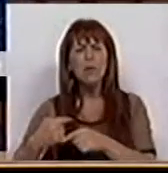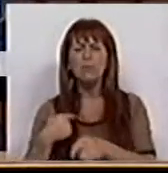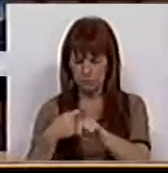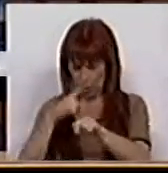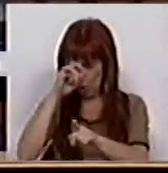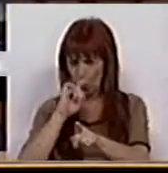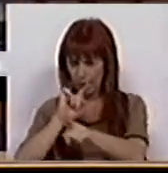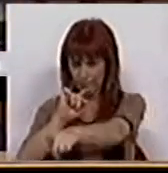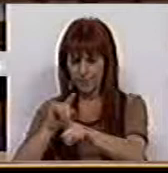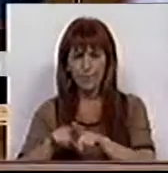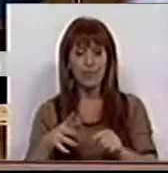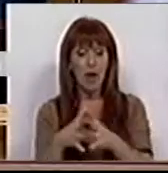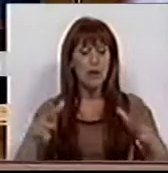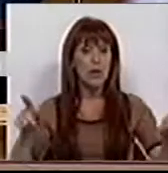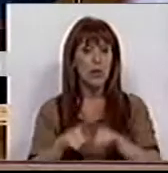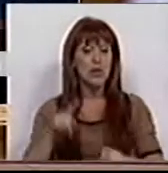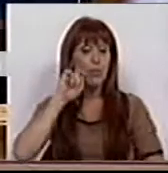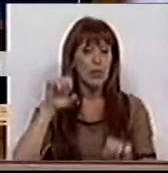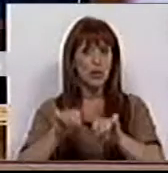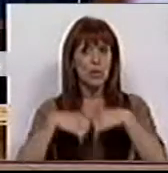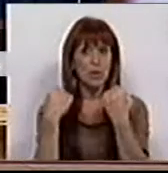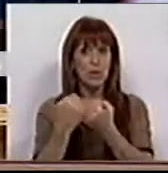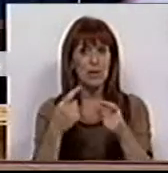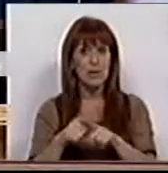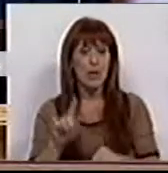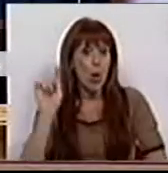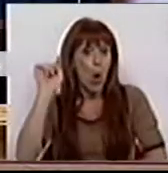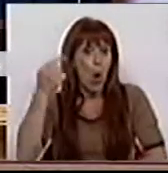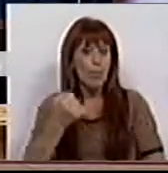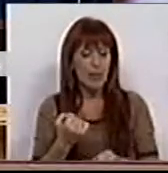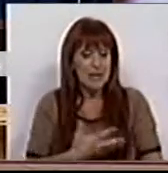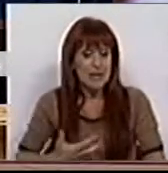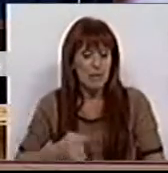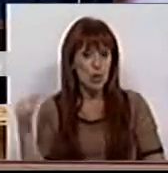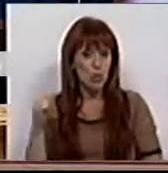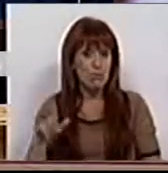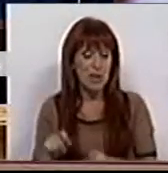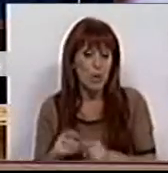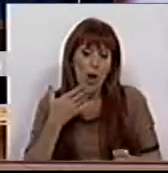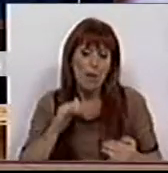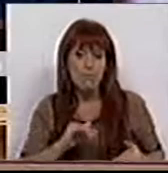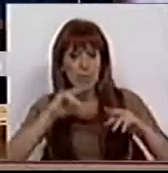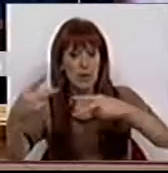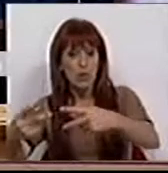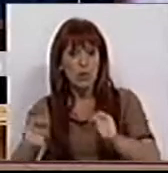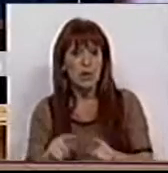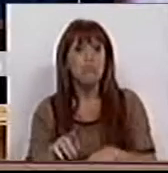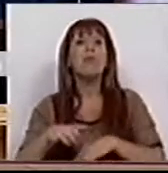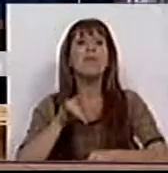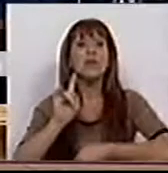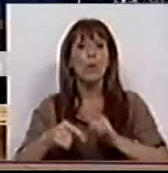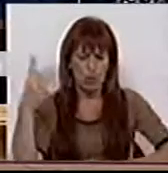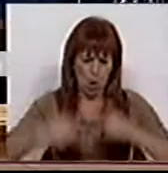passo a recordá-las. 1. Alargamento da proteção social em caso de desemprego, pelo menos a título transitório, mas não